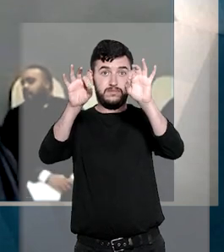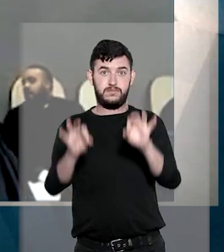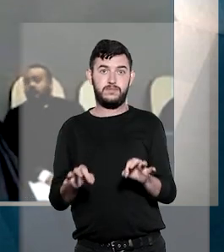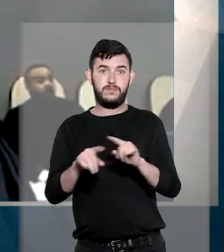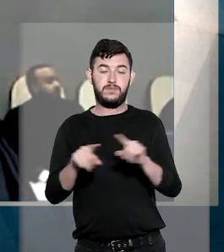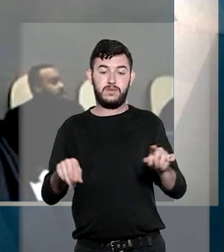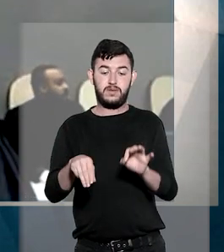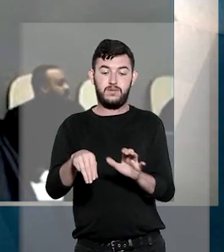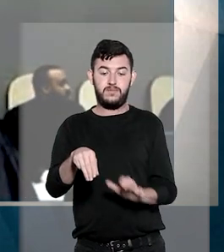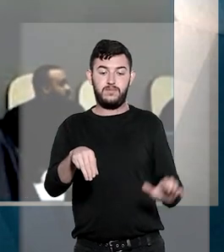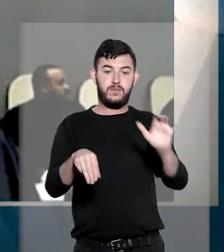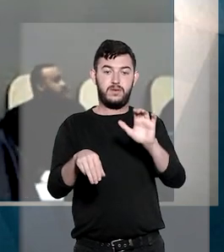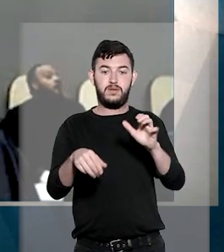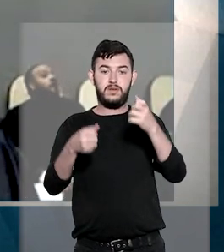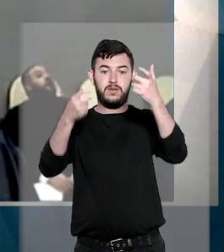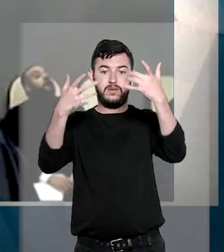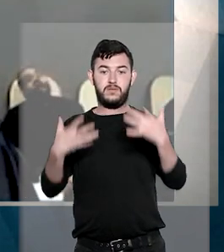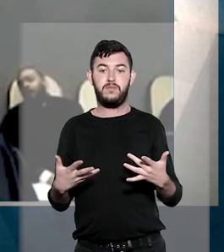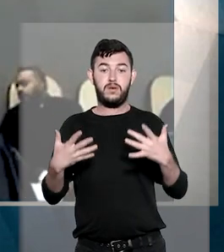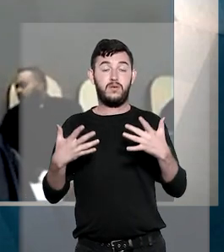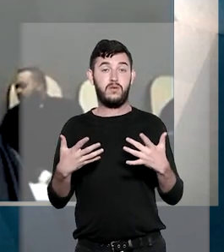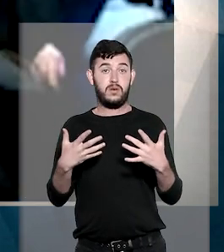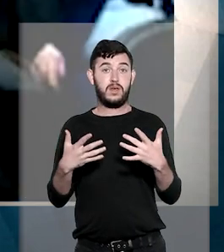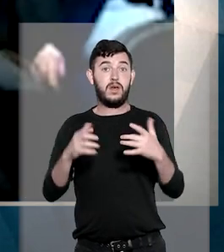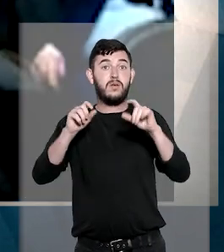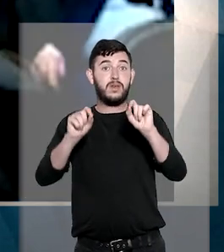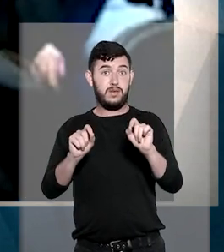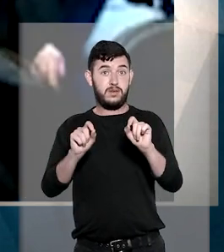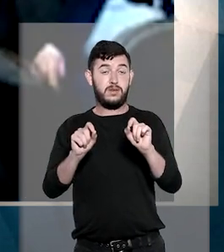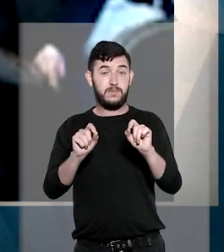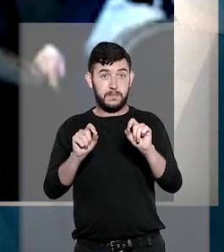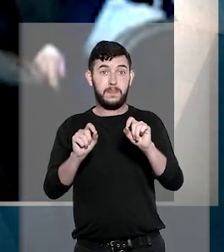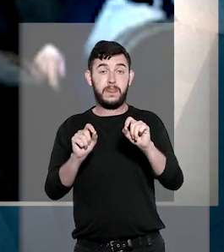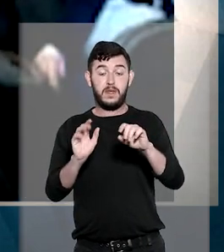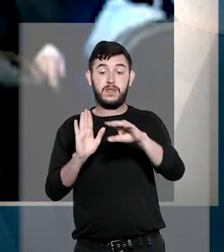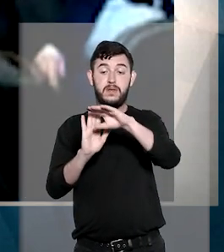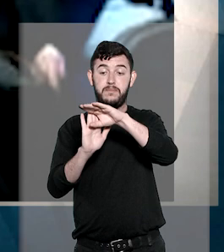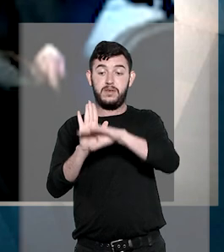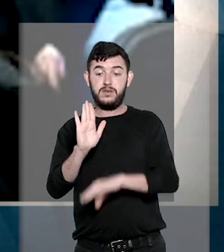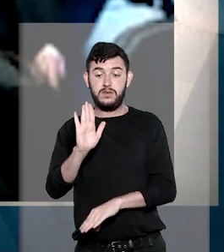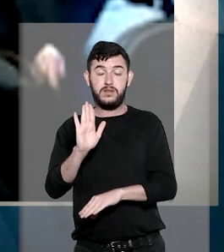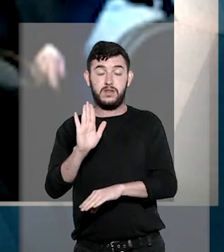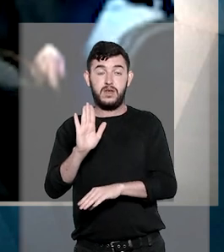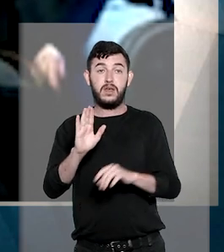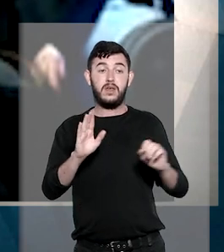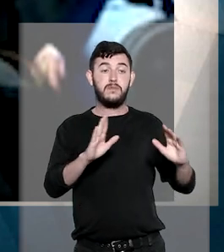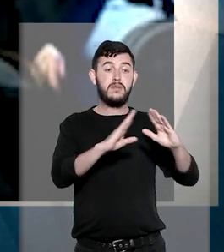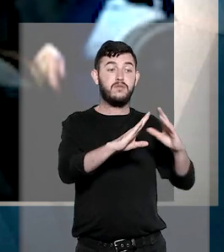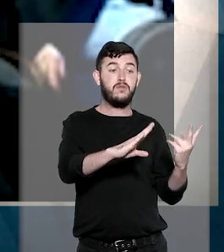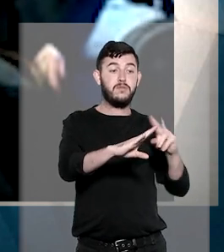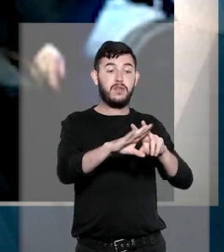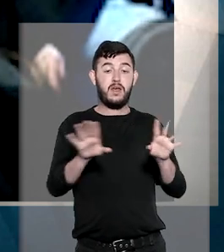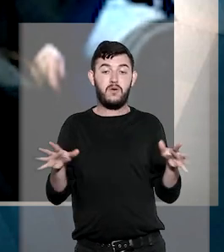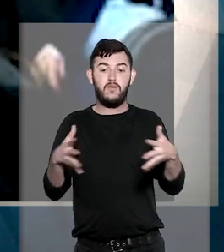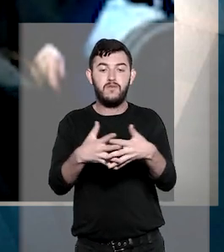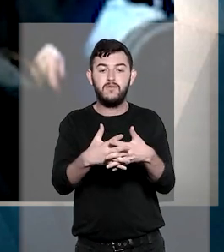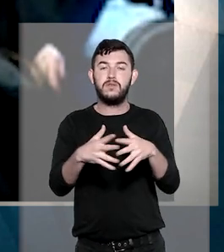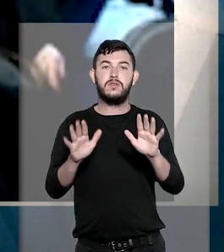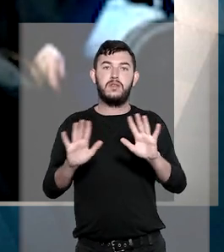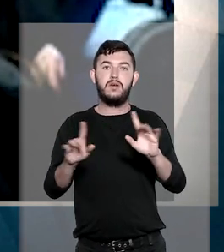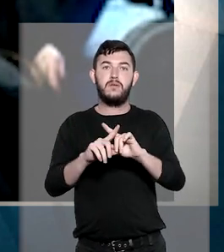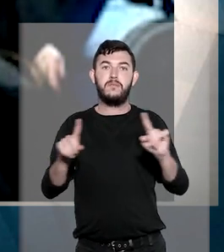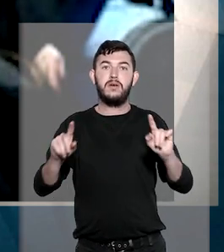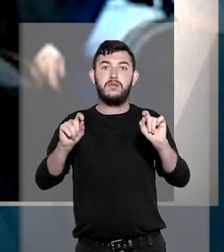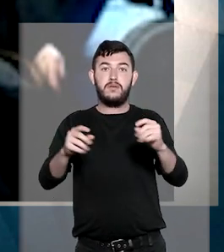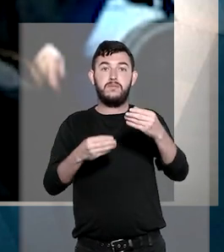que essa medida não se confunde com a prisão domiciliar, mas atinge diretamente a liberdade de locomoção do investigado, ainda